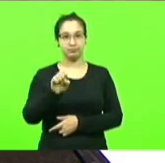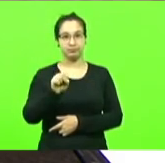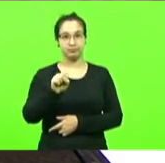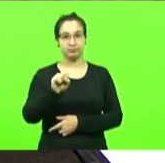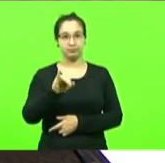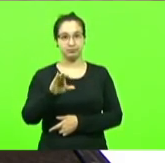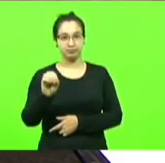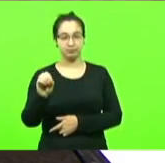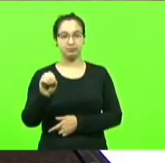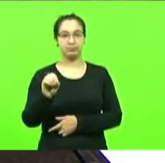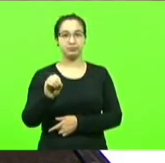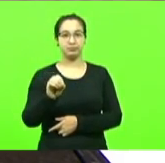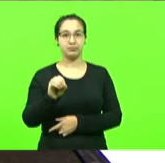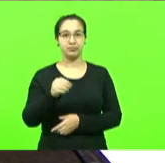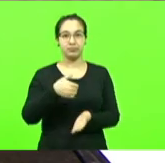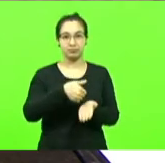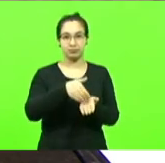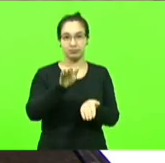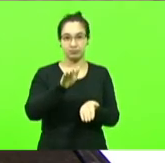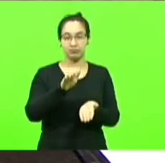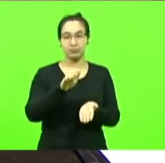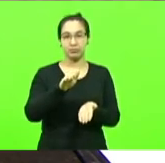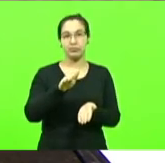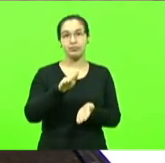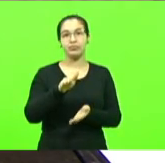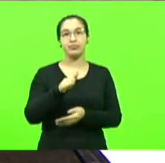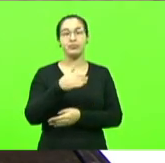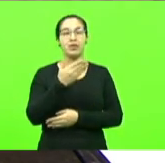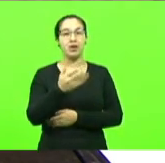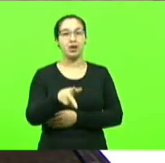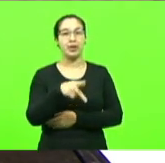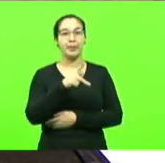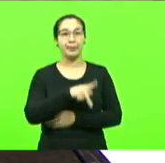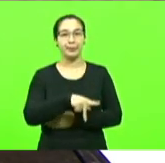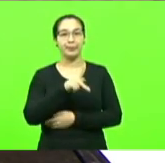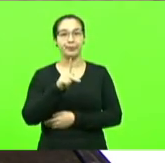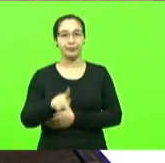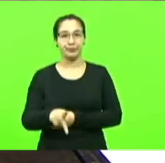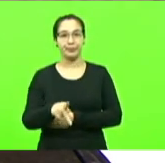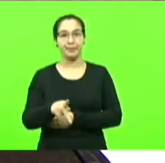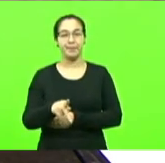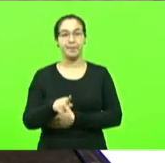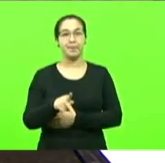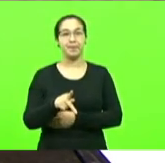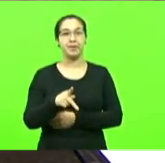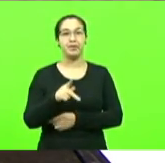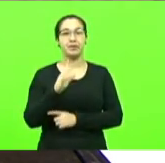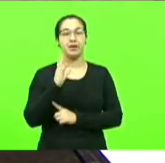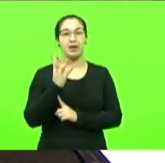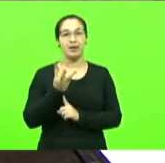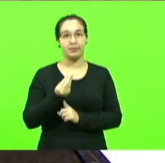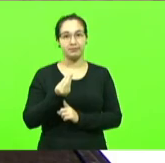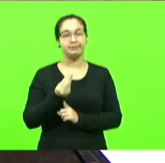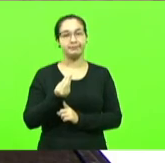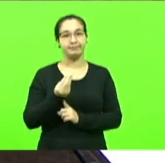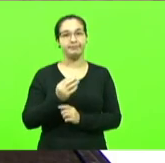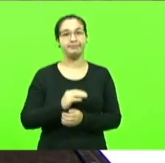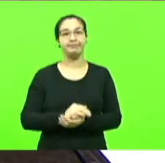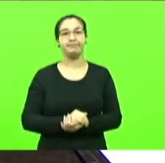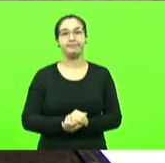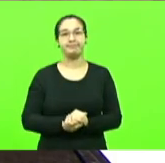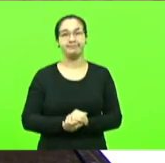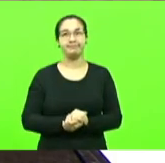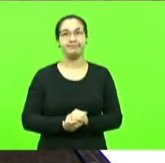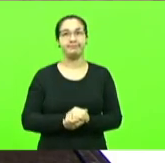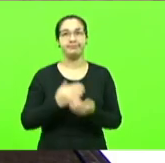de artes que passou uma imagem indevida para alunos do nono ano